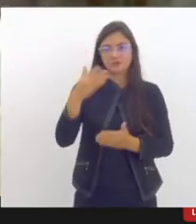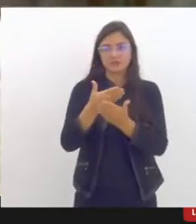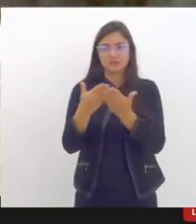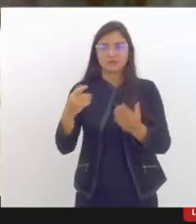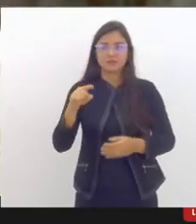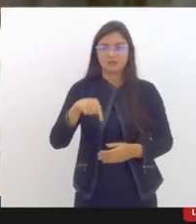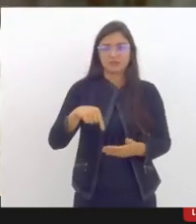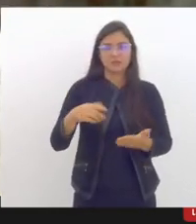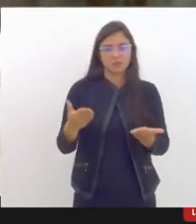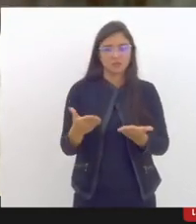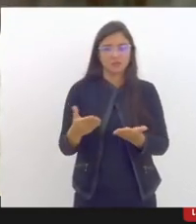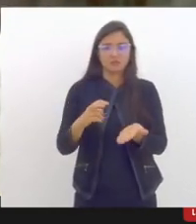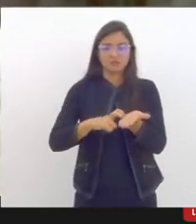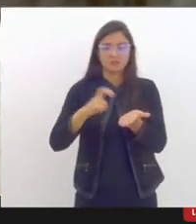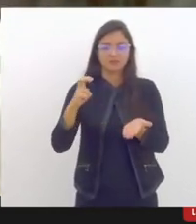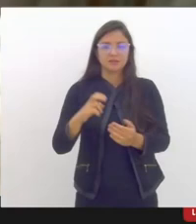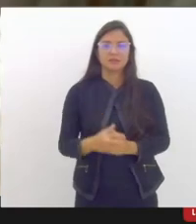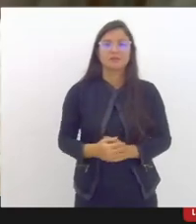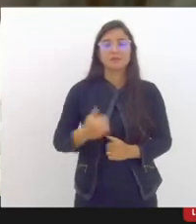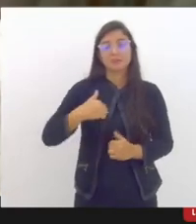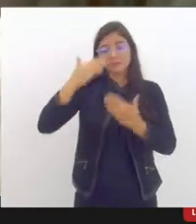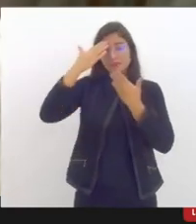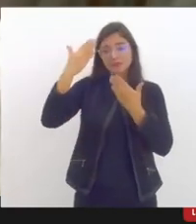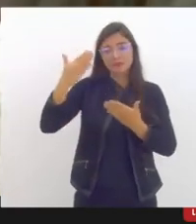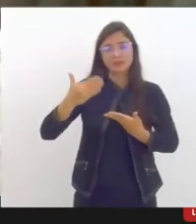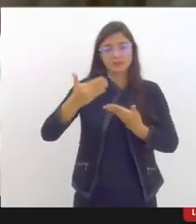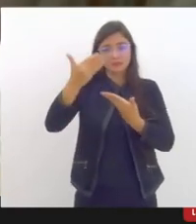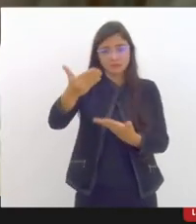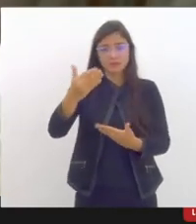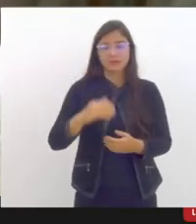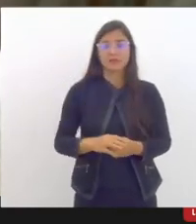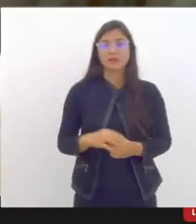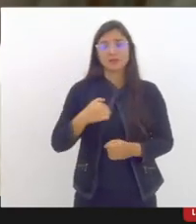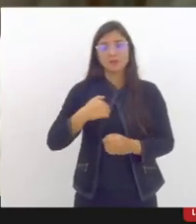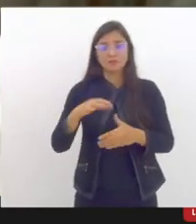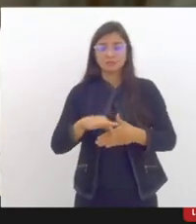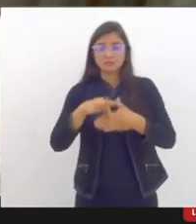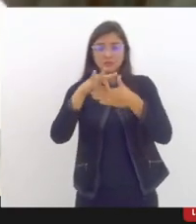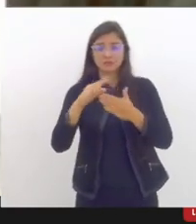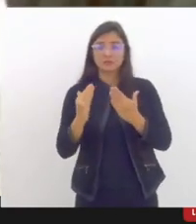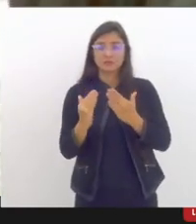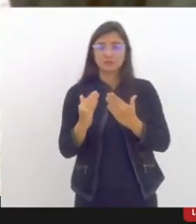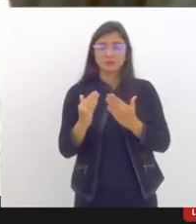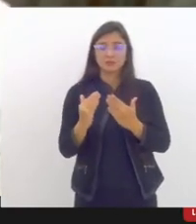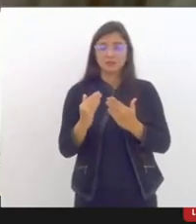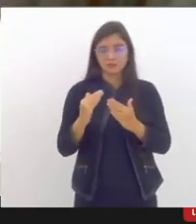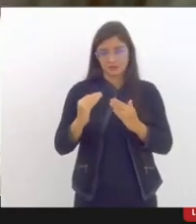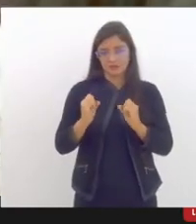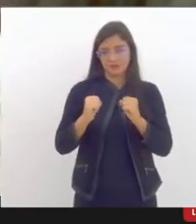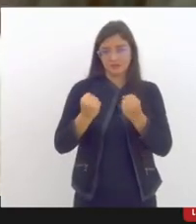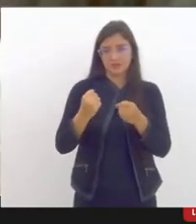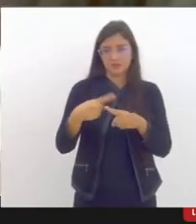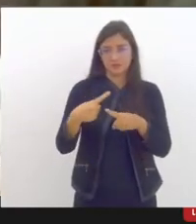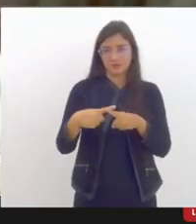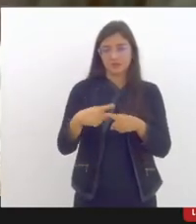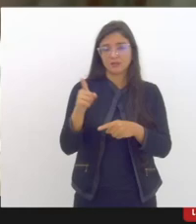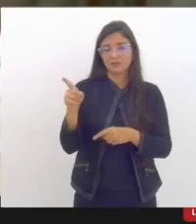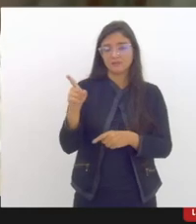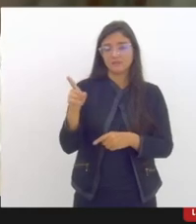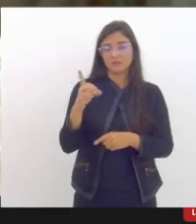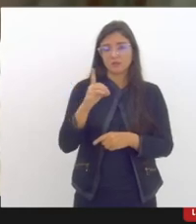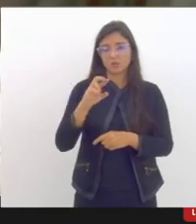agradeço o convite estou aqui representando a defensoria porque o doutor Rodrigo Azambuja que é o coordenador de infância